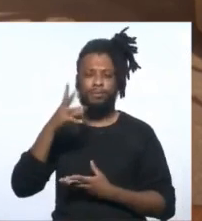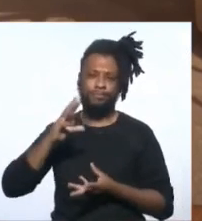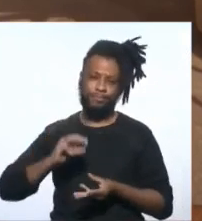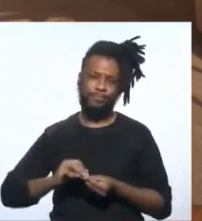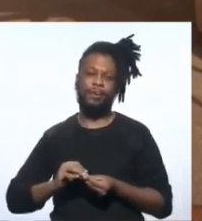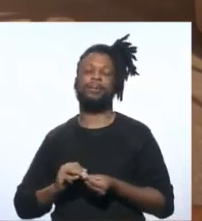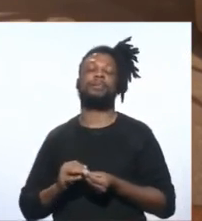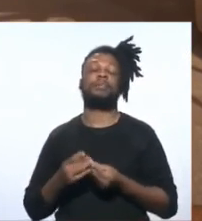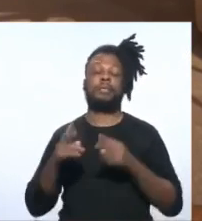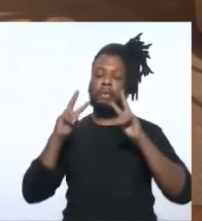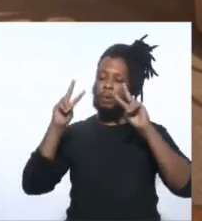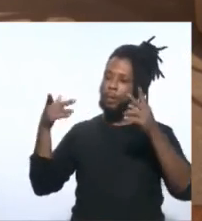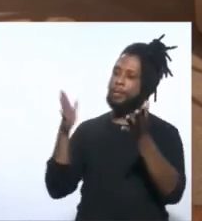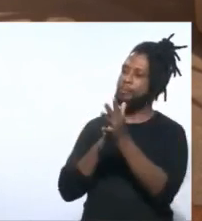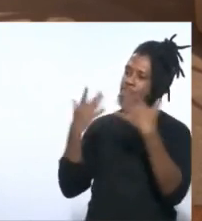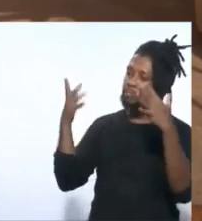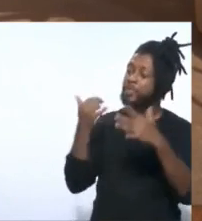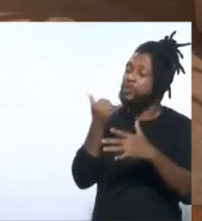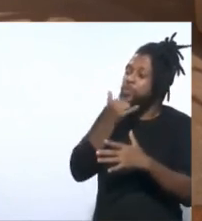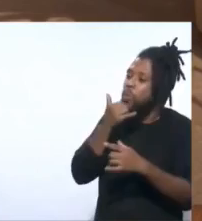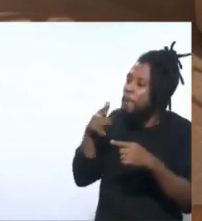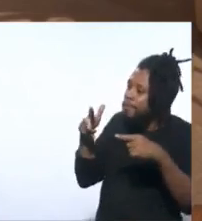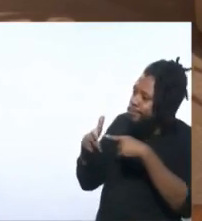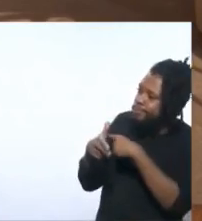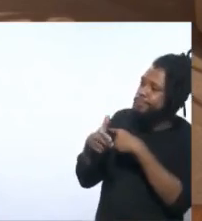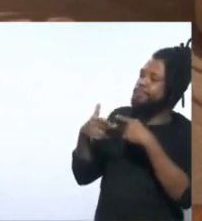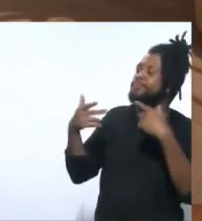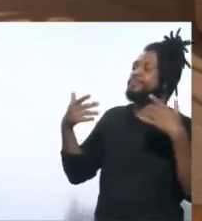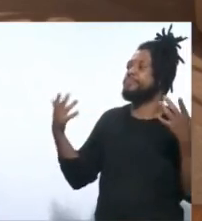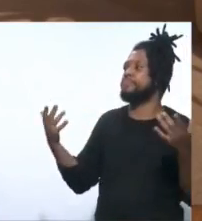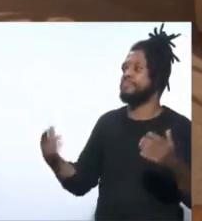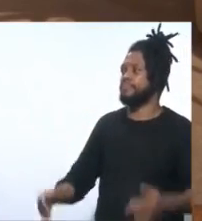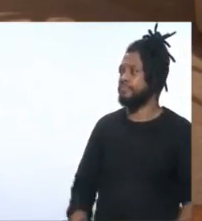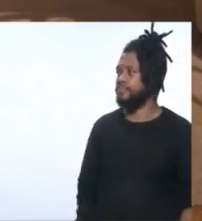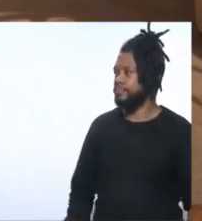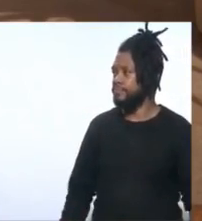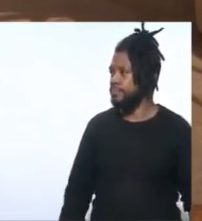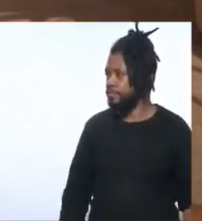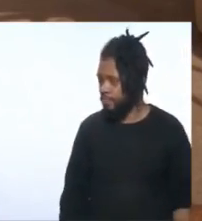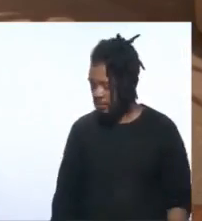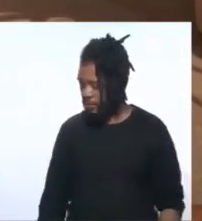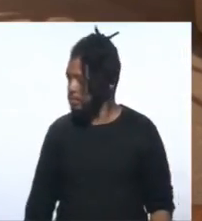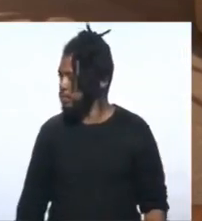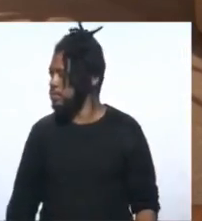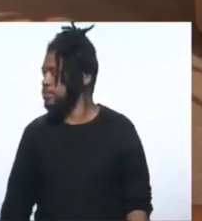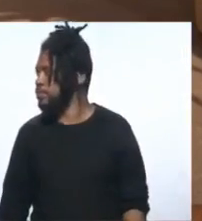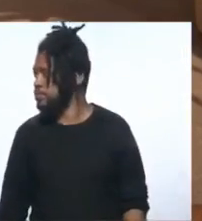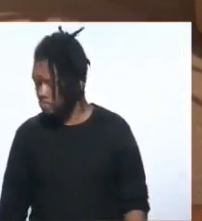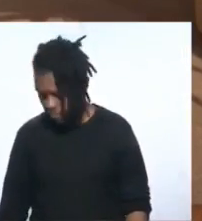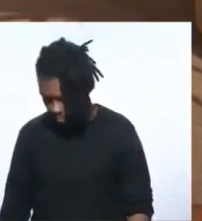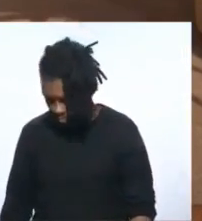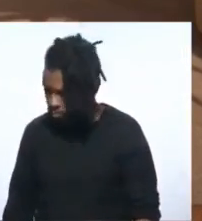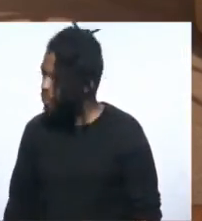reconhecer. Tá bom? Desculpa, capitão. Nada. Tchau. Tchau a todos.